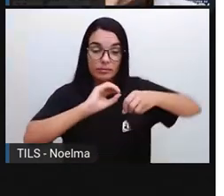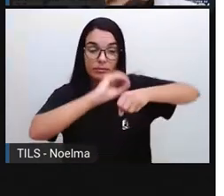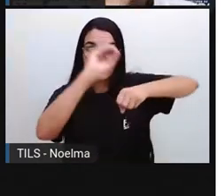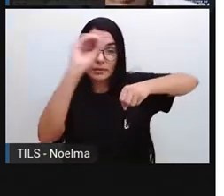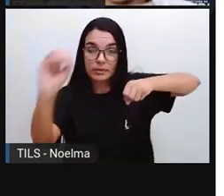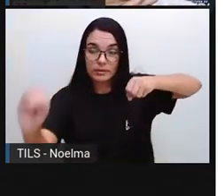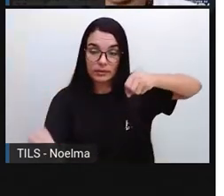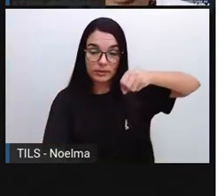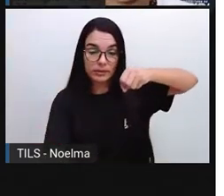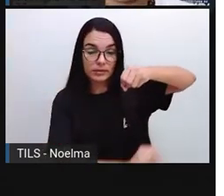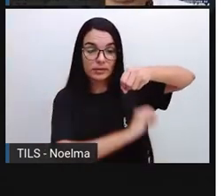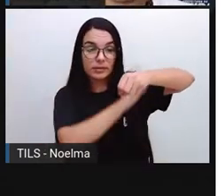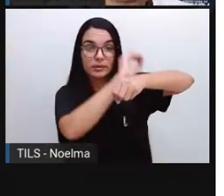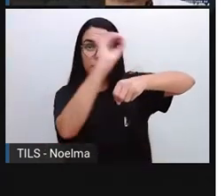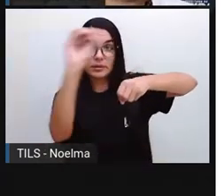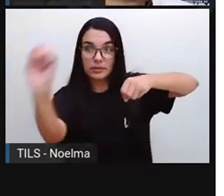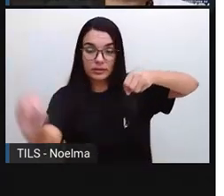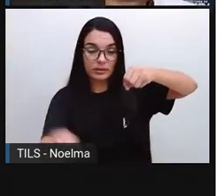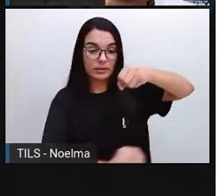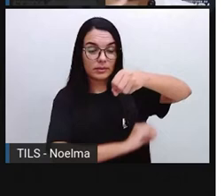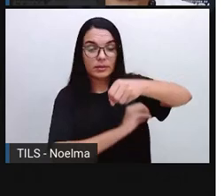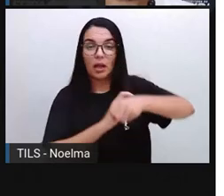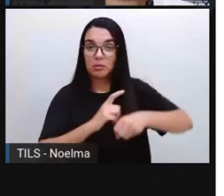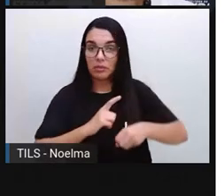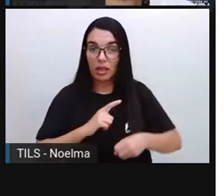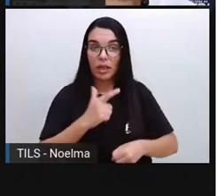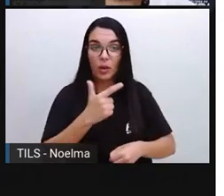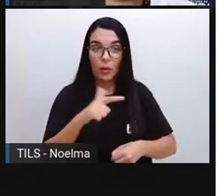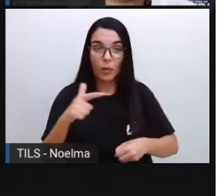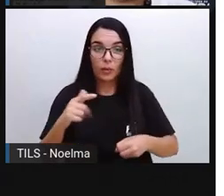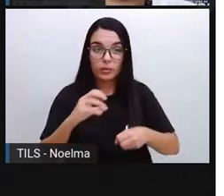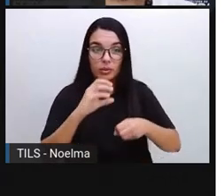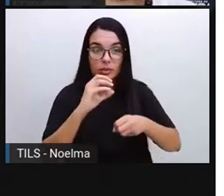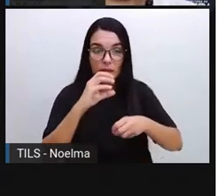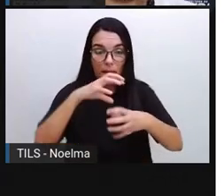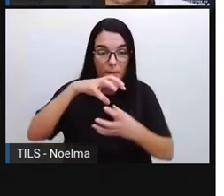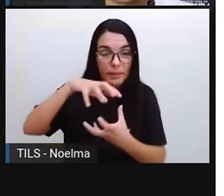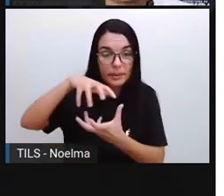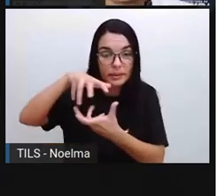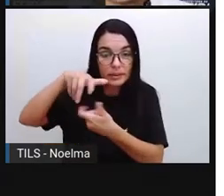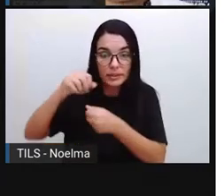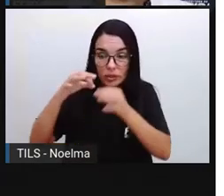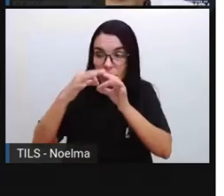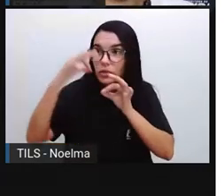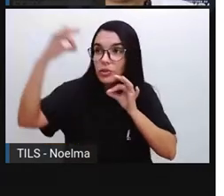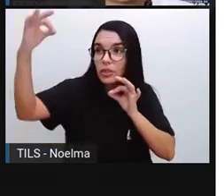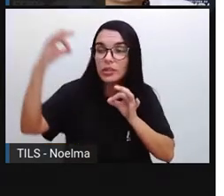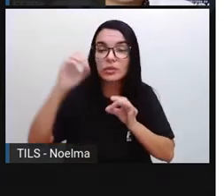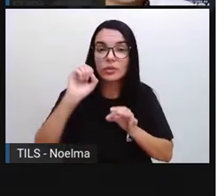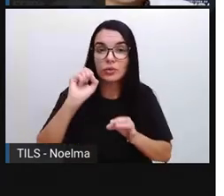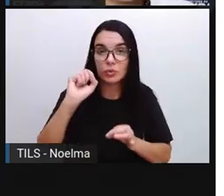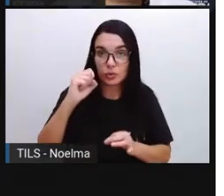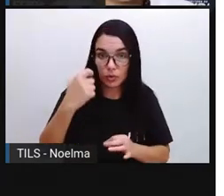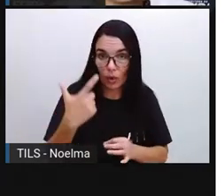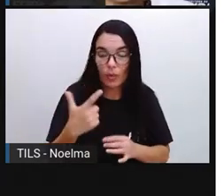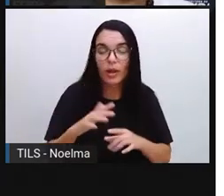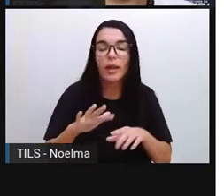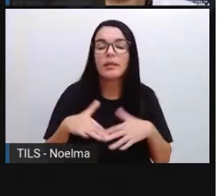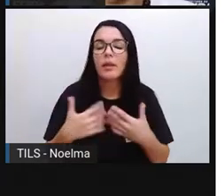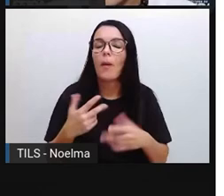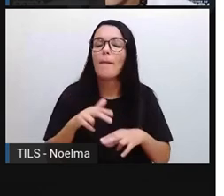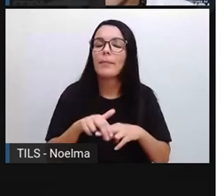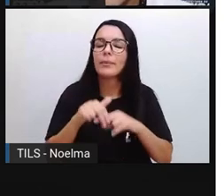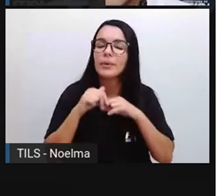ele tem outros planetas que são mais distantes do Sol. E por serem mais distantes, são gelados, tá?